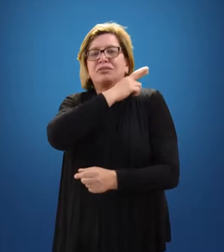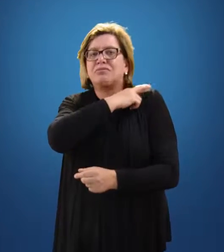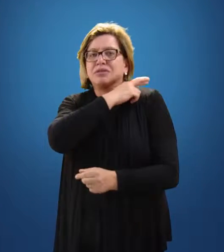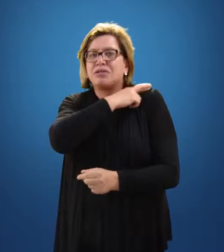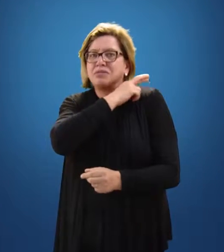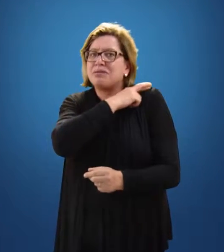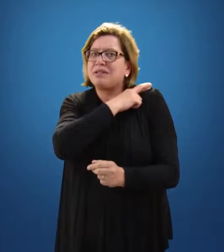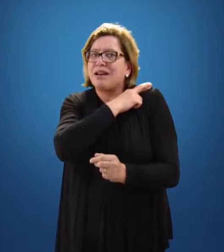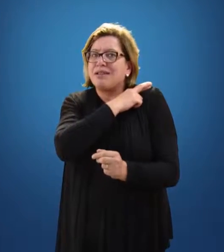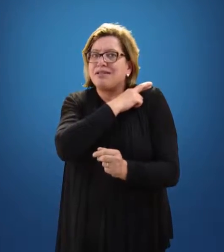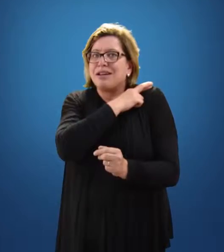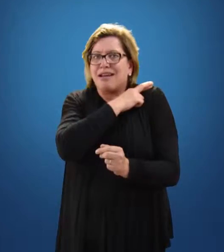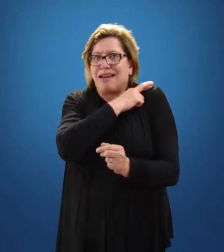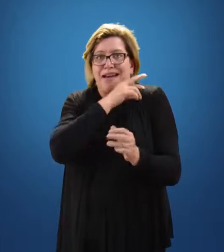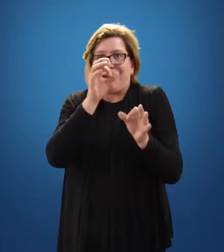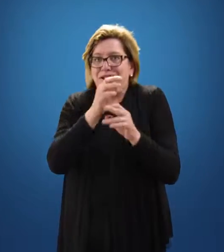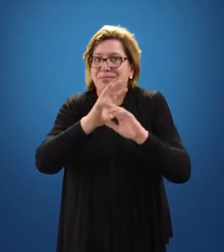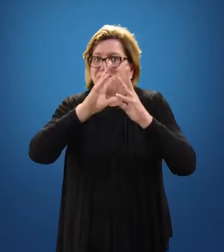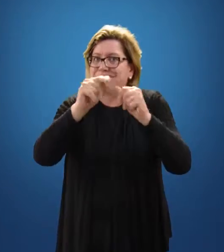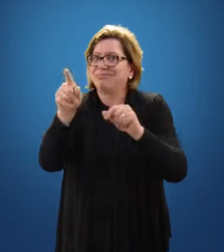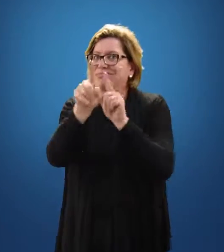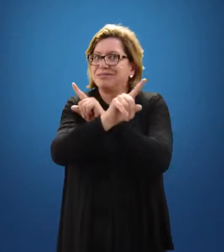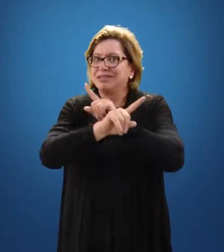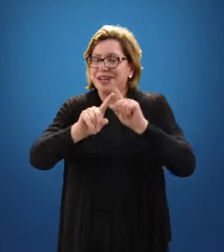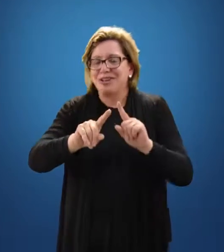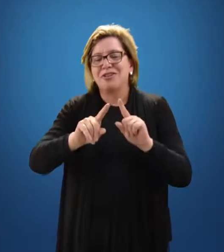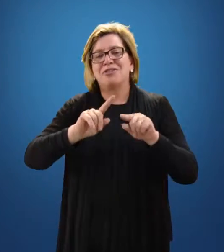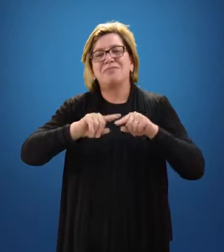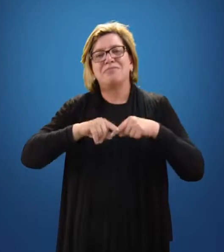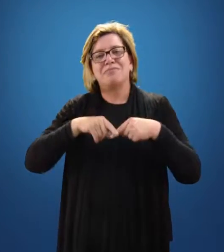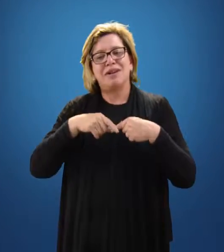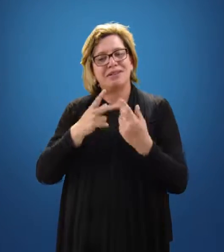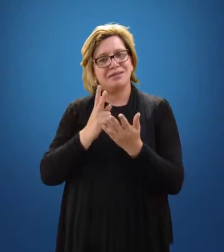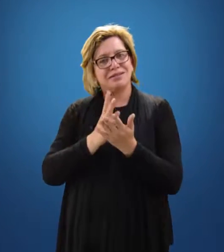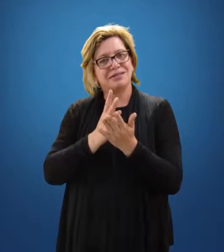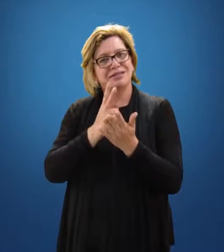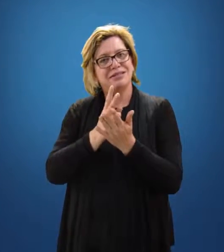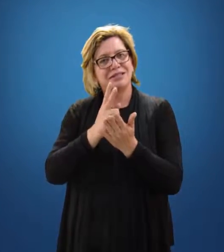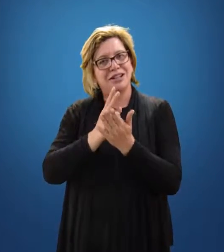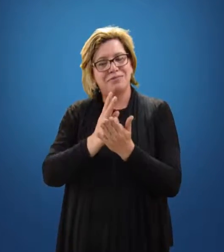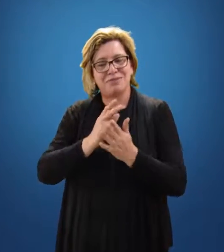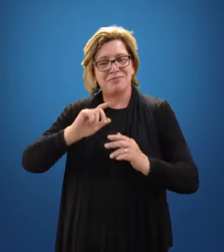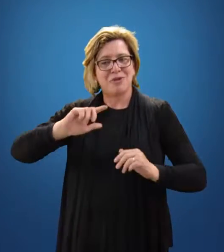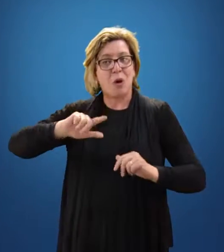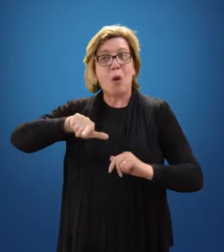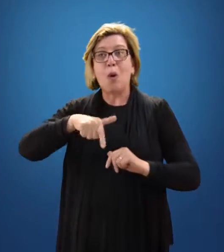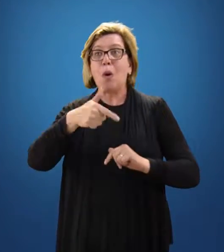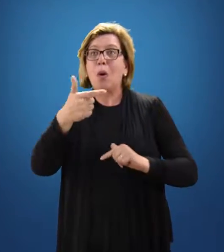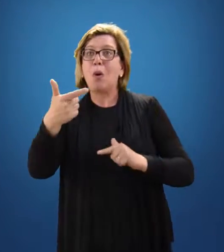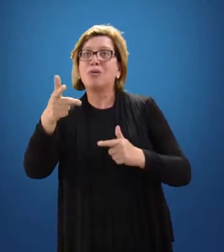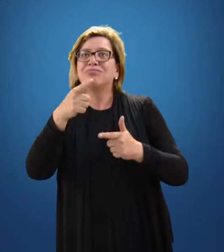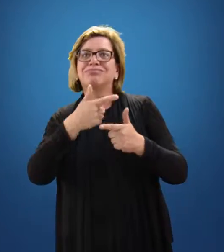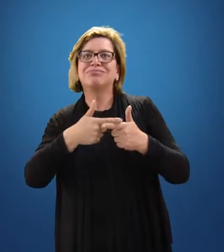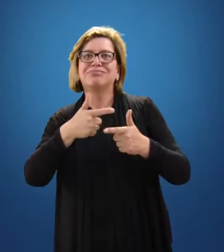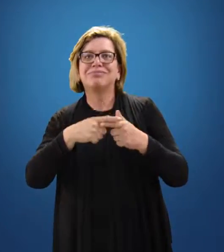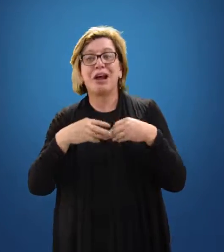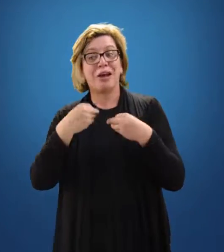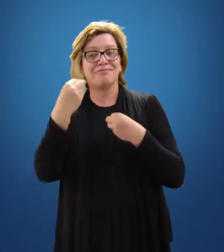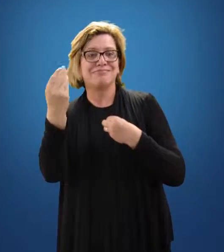exatamente de solucionar problemas. Ao contrário, mas levantar outros problemas para a sociedade,